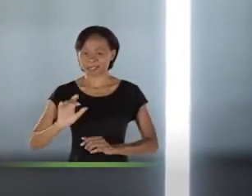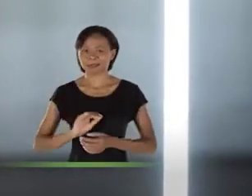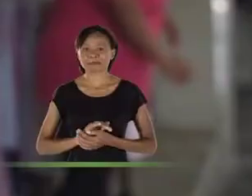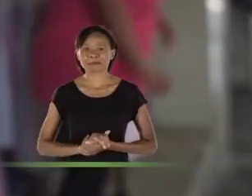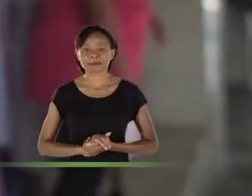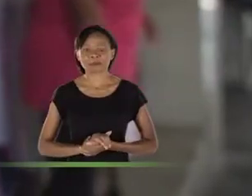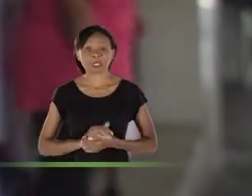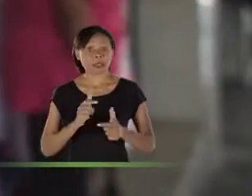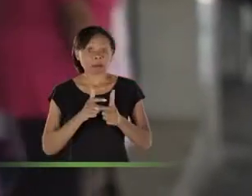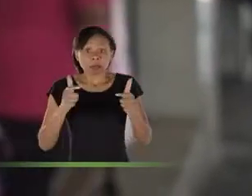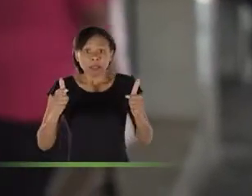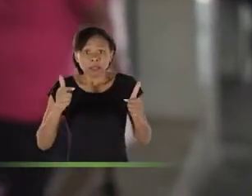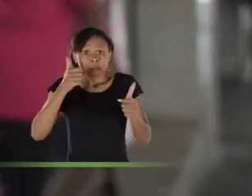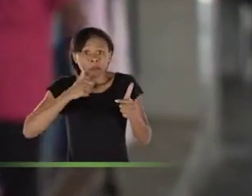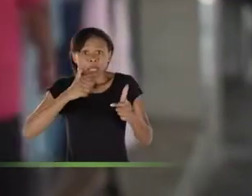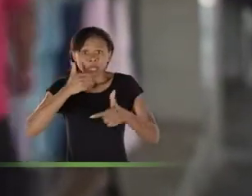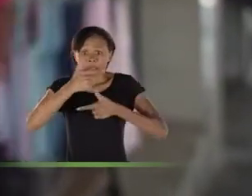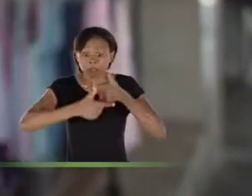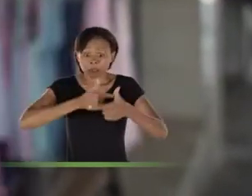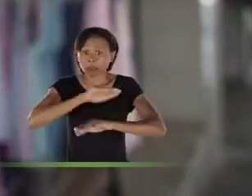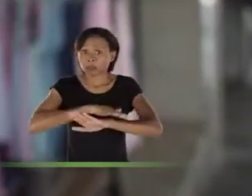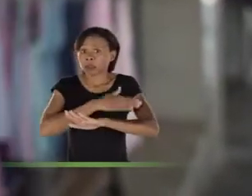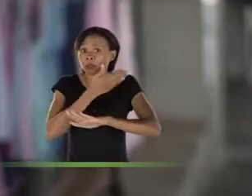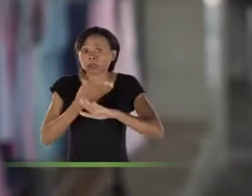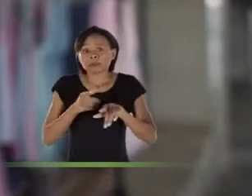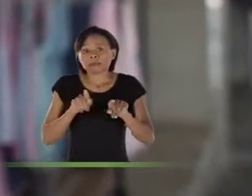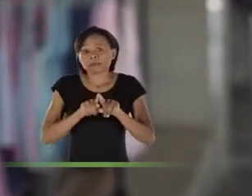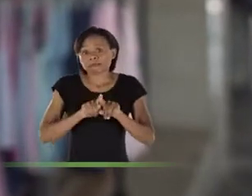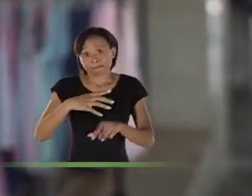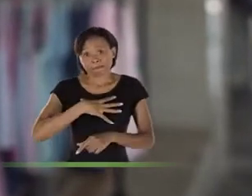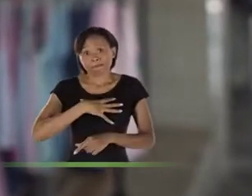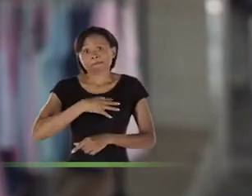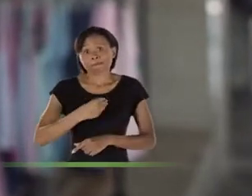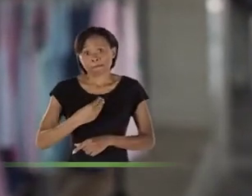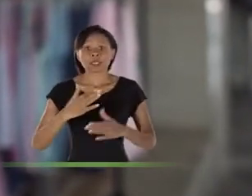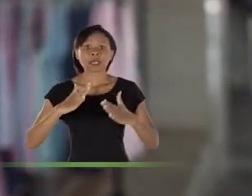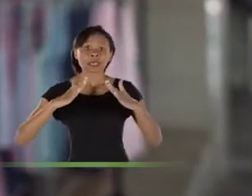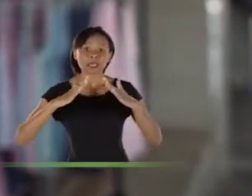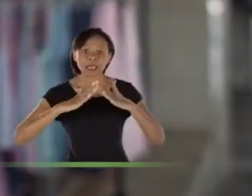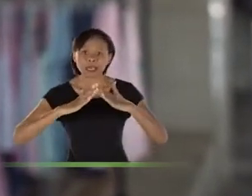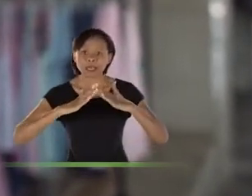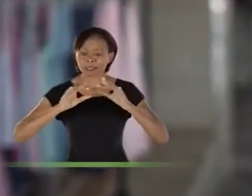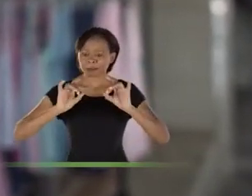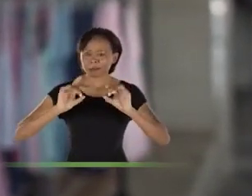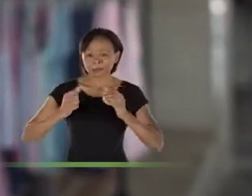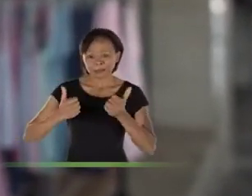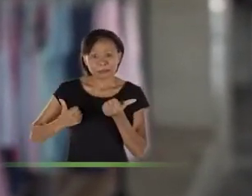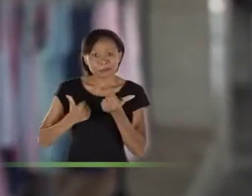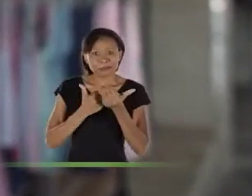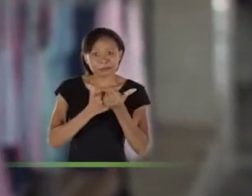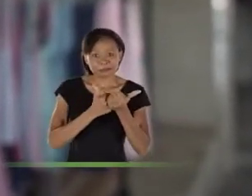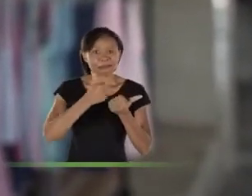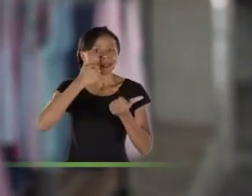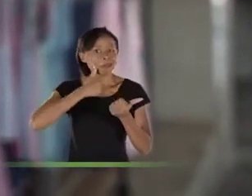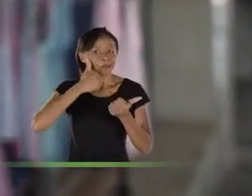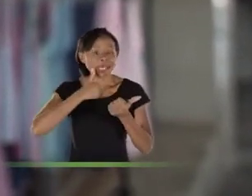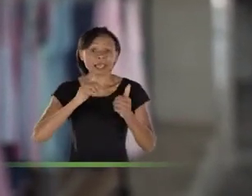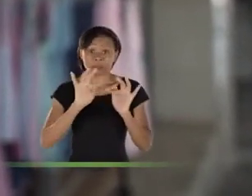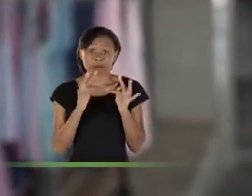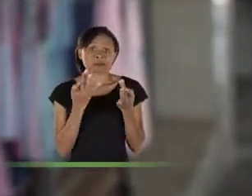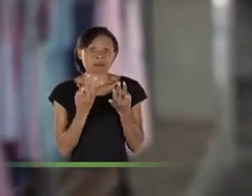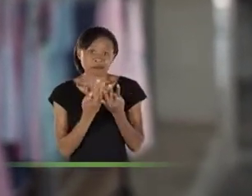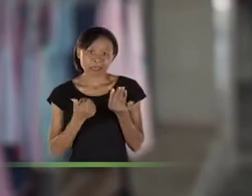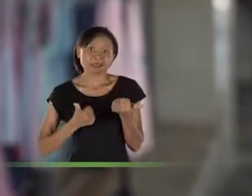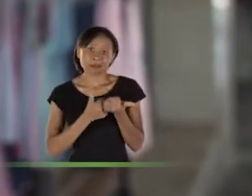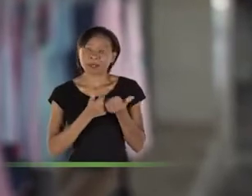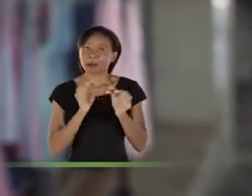BH. A maioria, além de trabalhar o dia inteiro, tem filhos. Então uma casa de apoio que possa amparar tanto a mulher